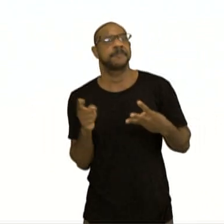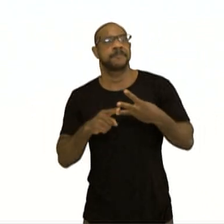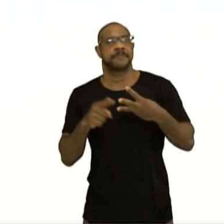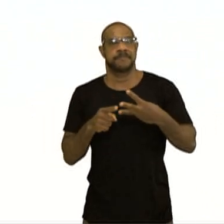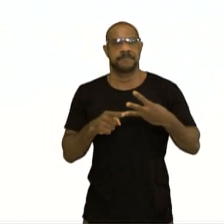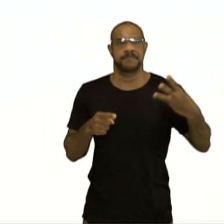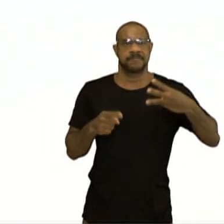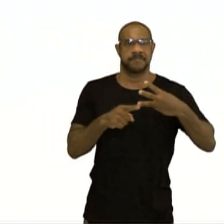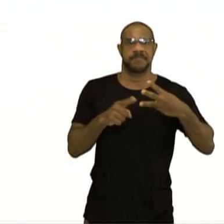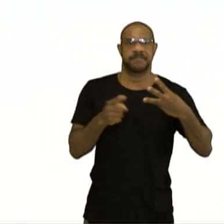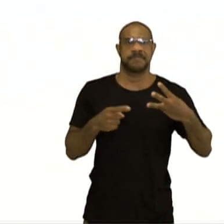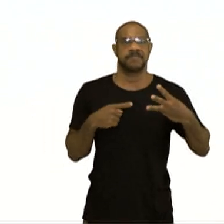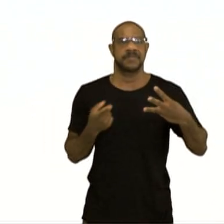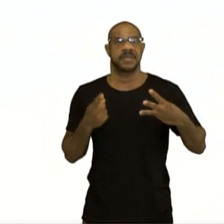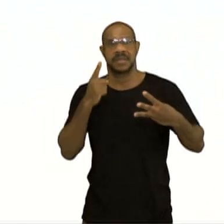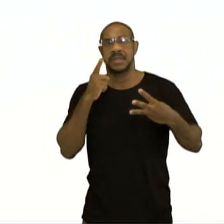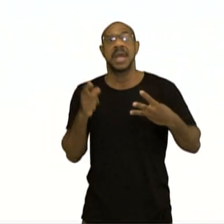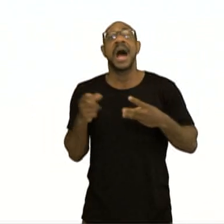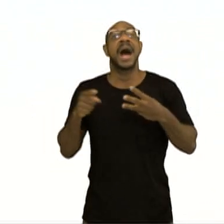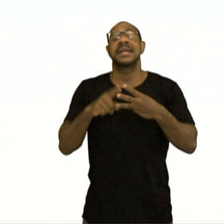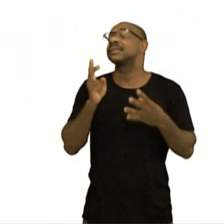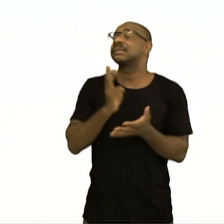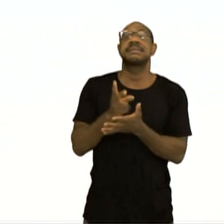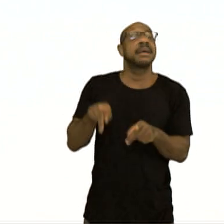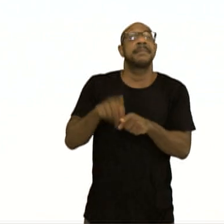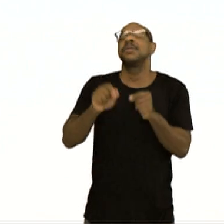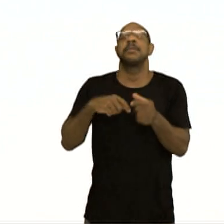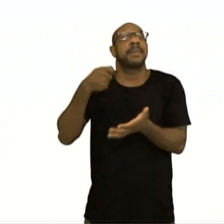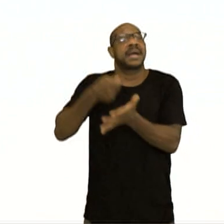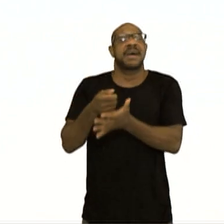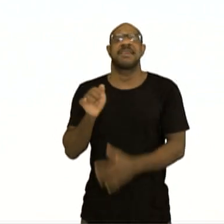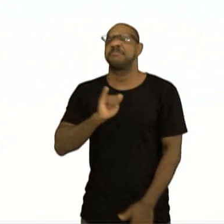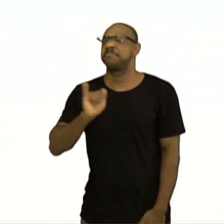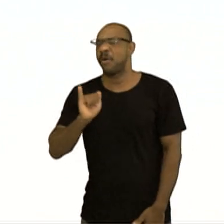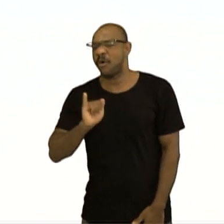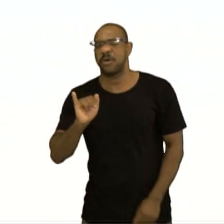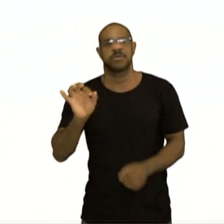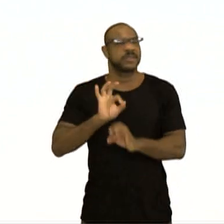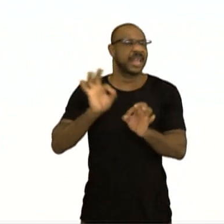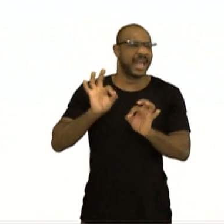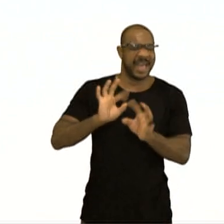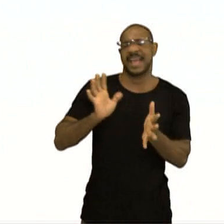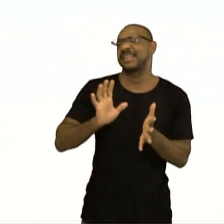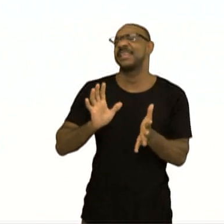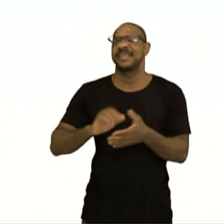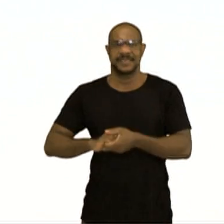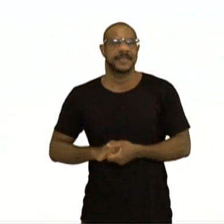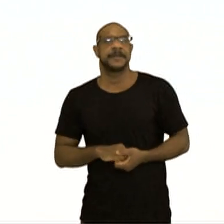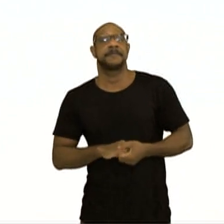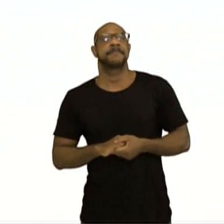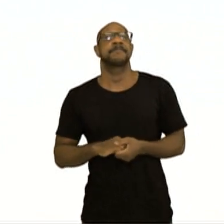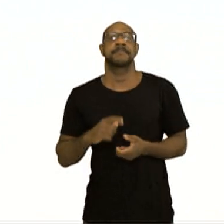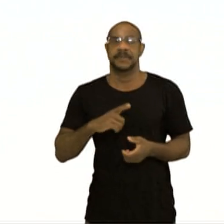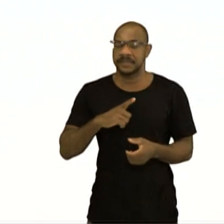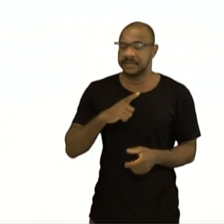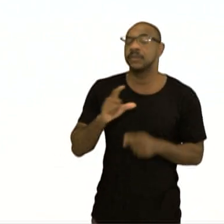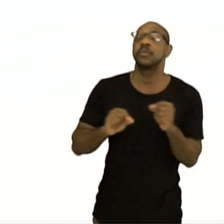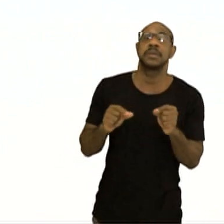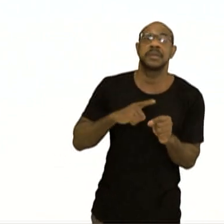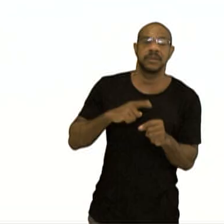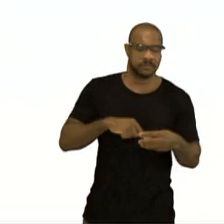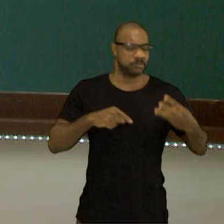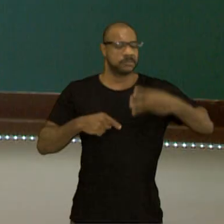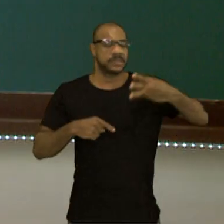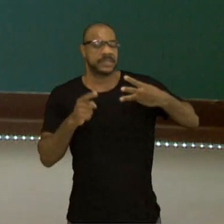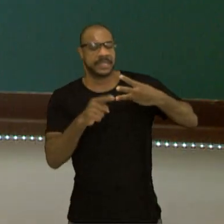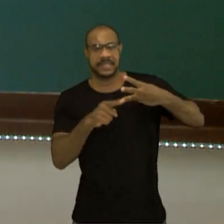não pagavam impostos e ainda usufruíam, viviam bem com os benefícios do estado. Existia também o